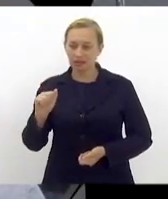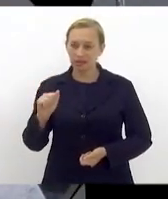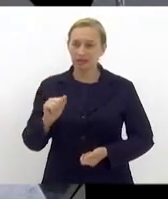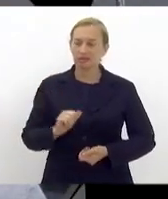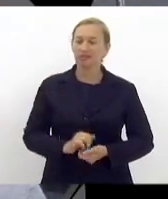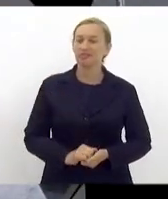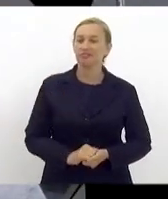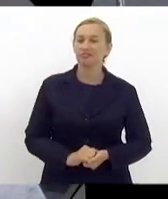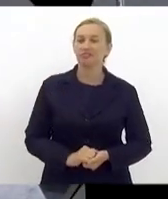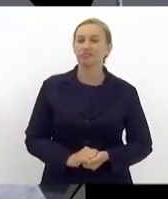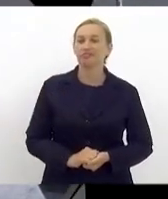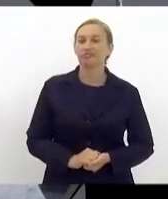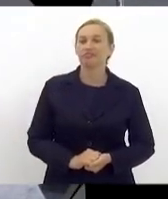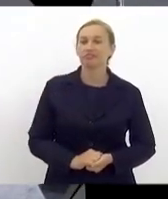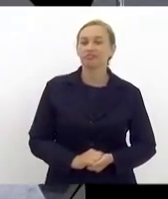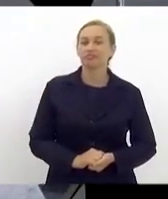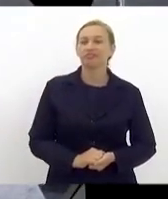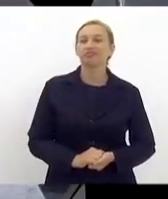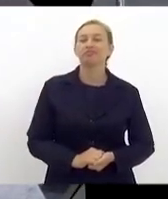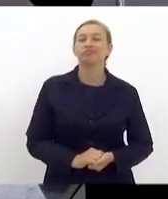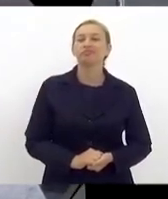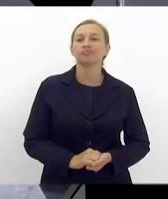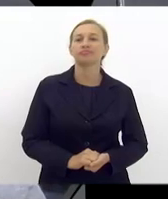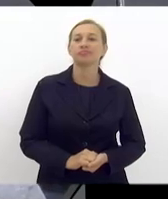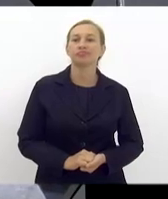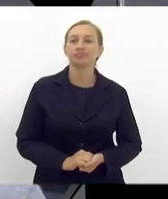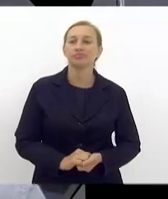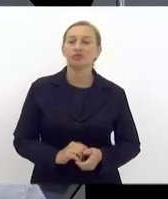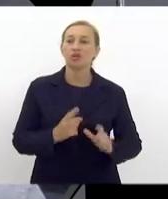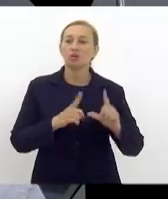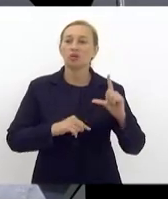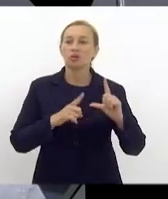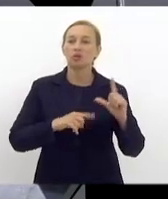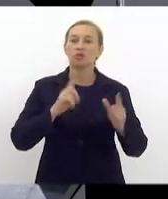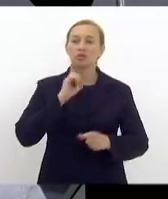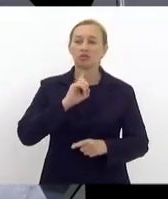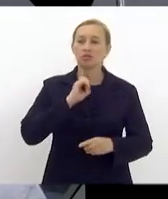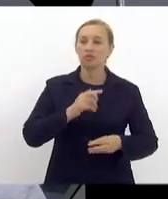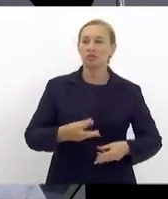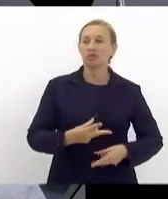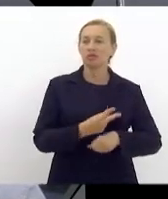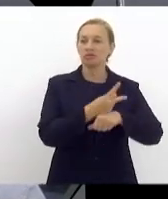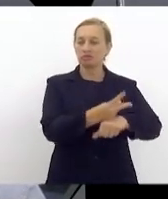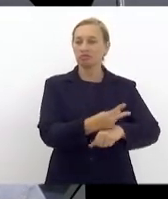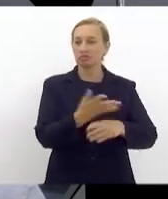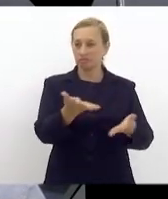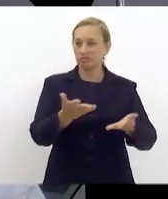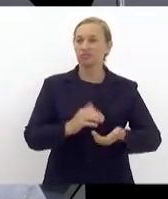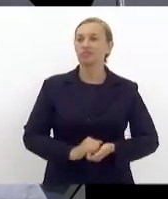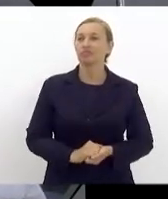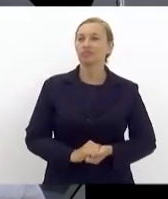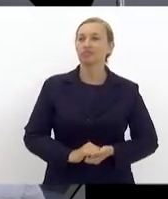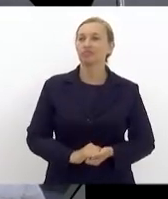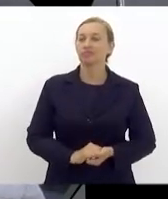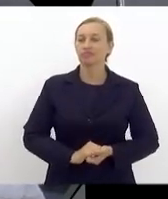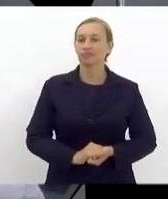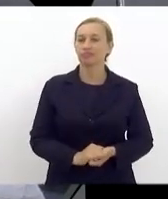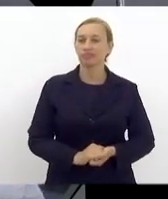de responsabilidade social do Flamengo, para entregar essa moção à